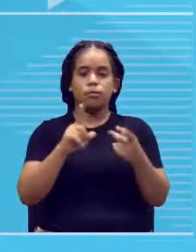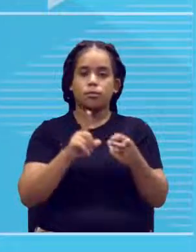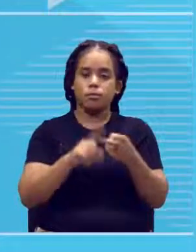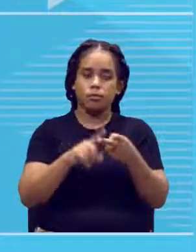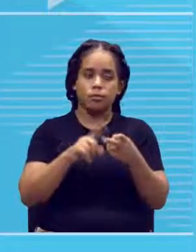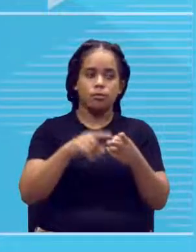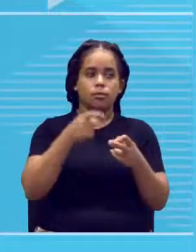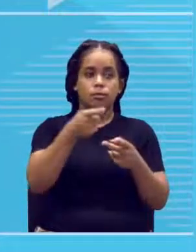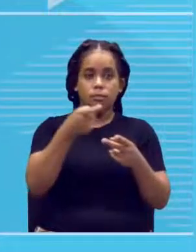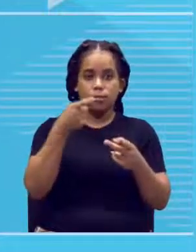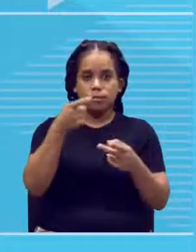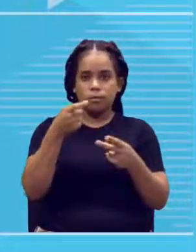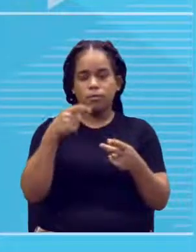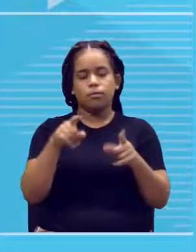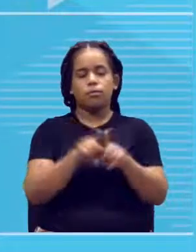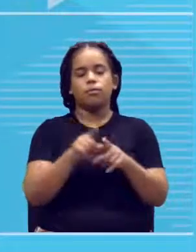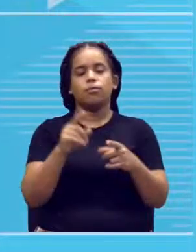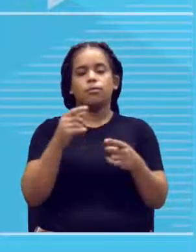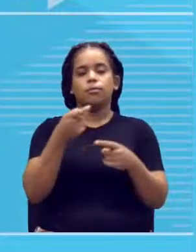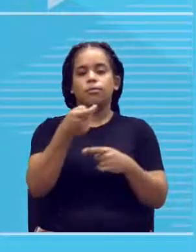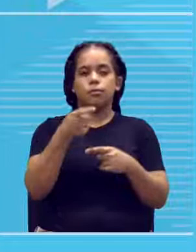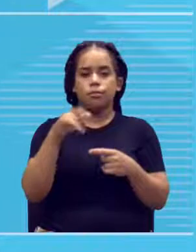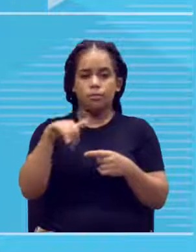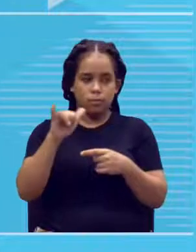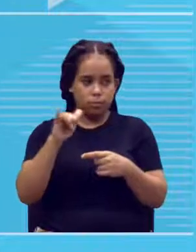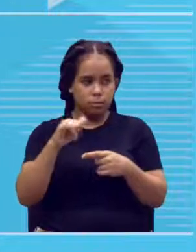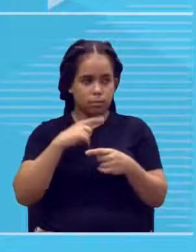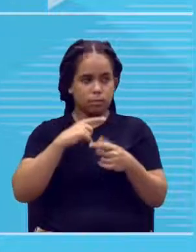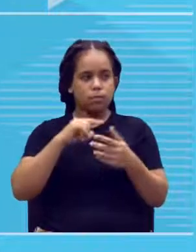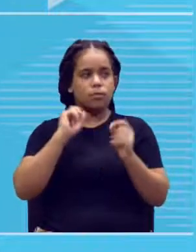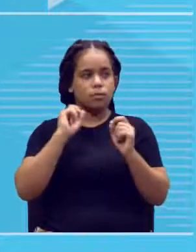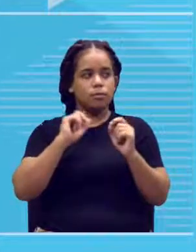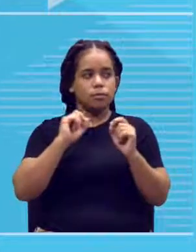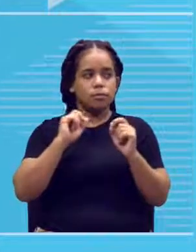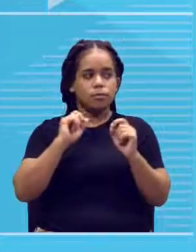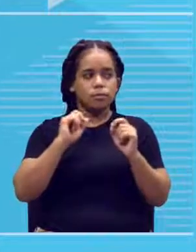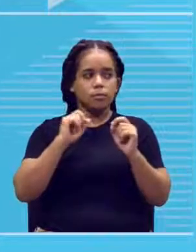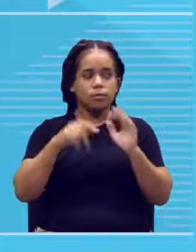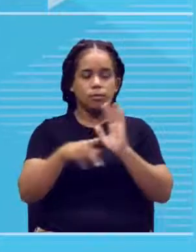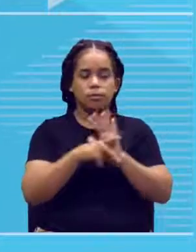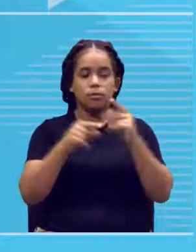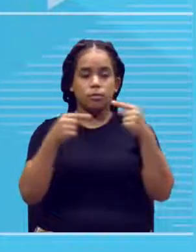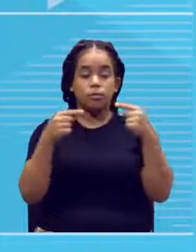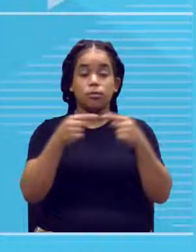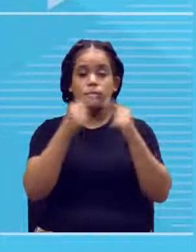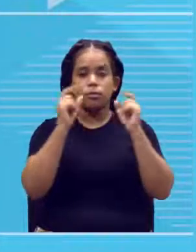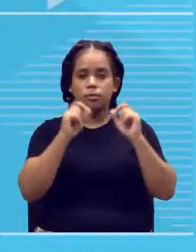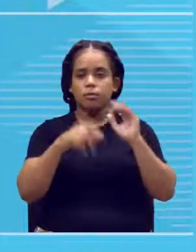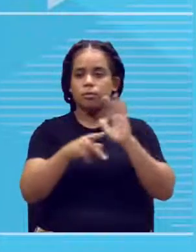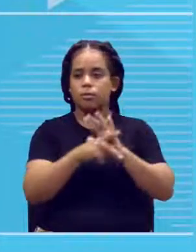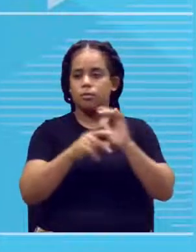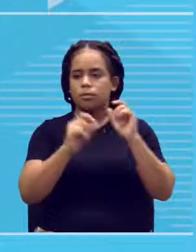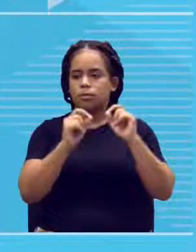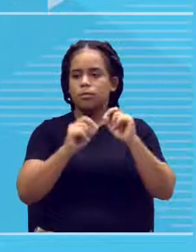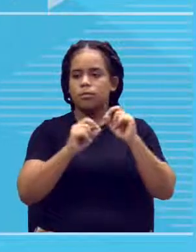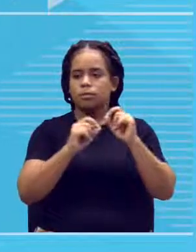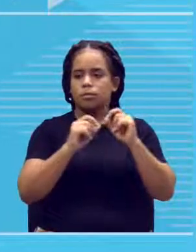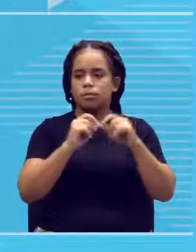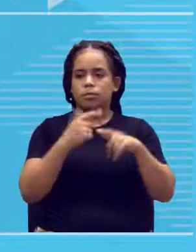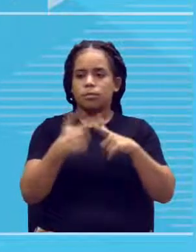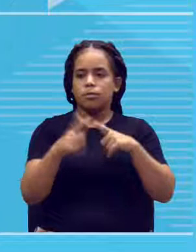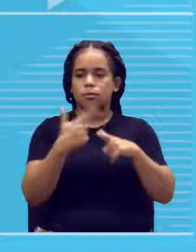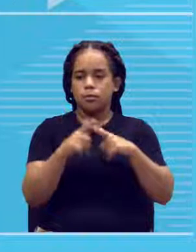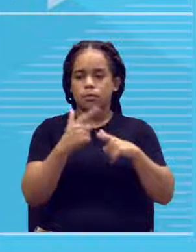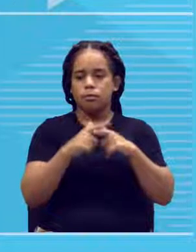XXX. Então, uma série, certo? De várias que são classificadas como síndromes, mas que vão ser pessoas,